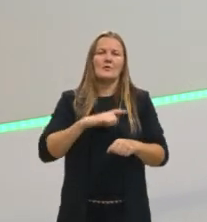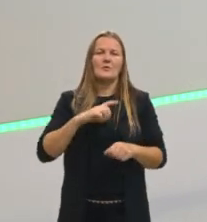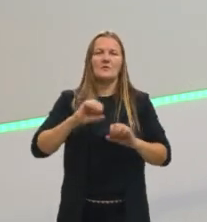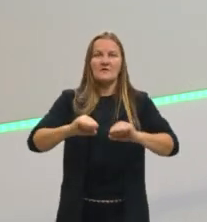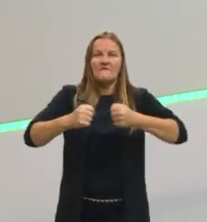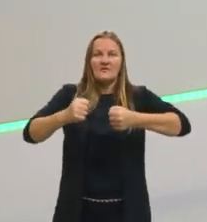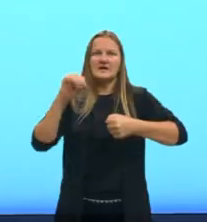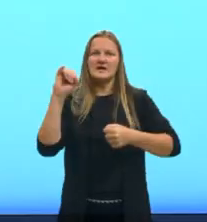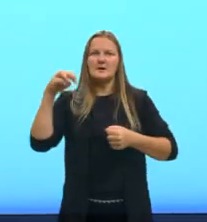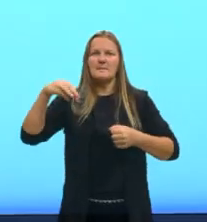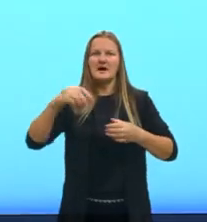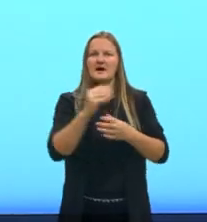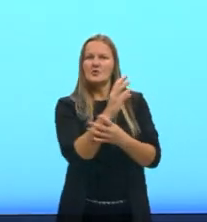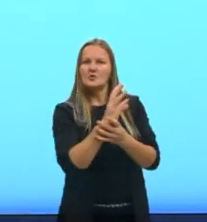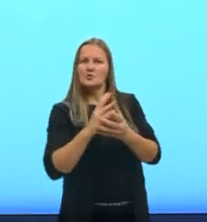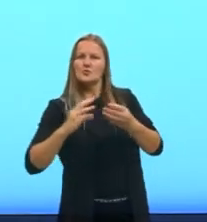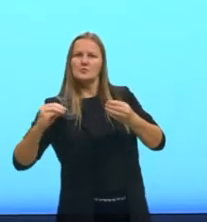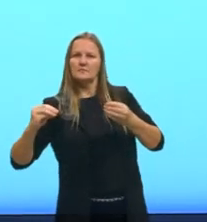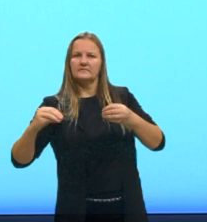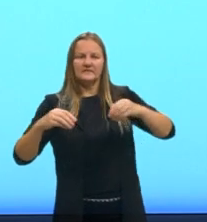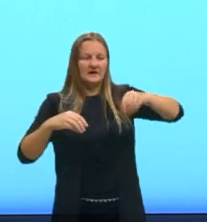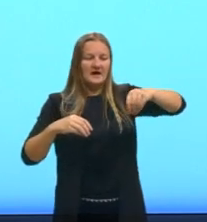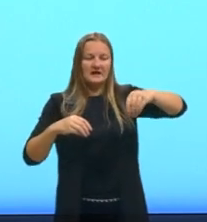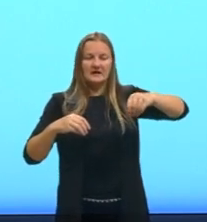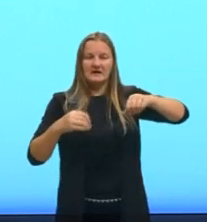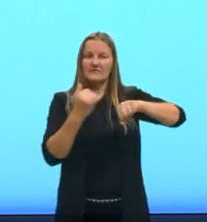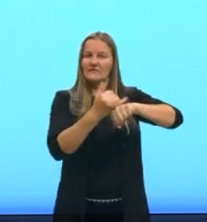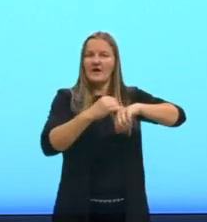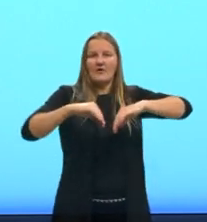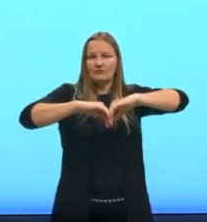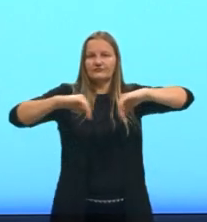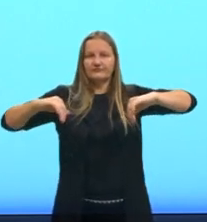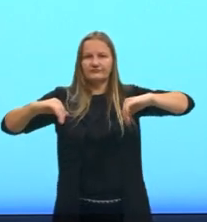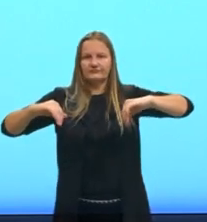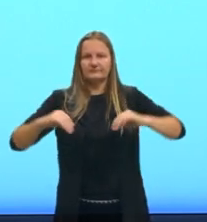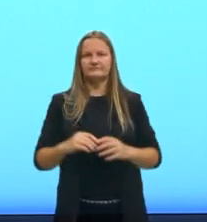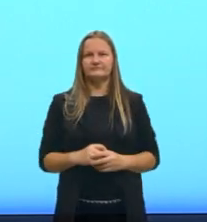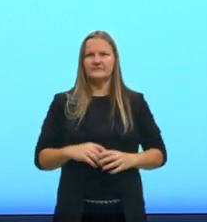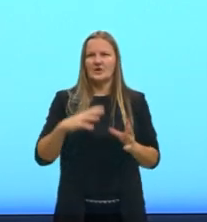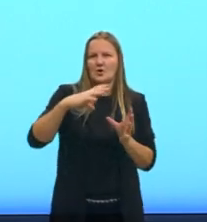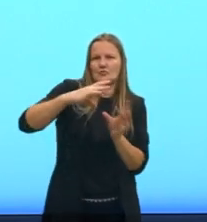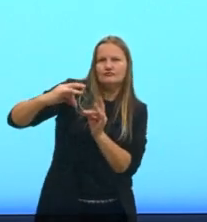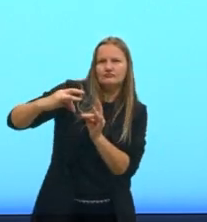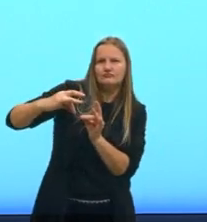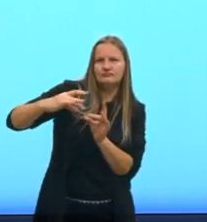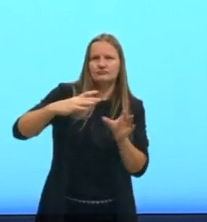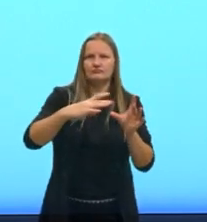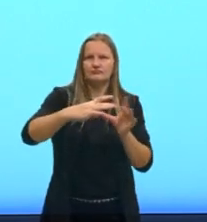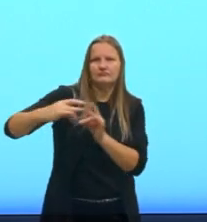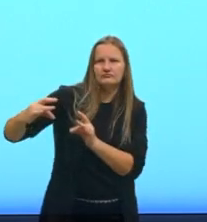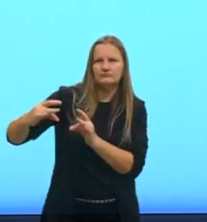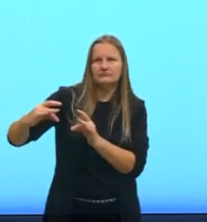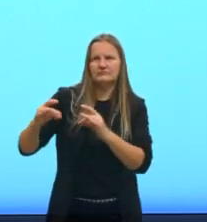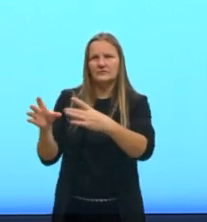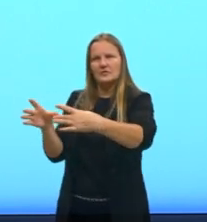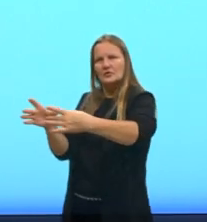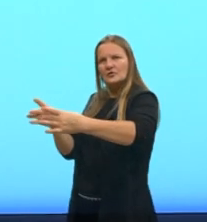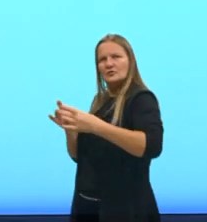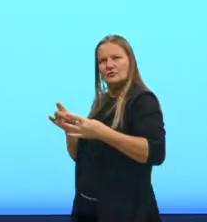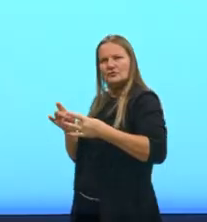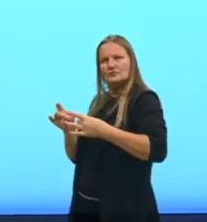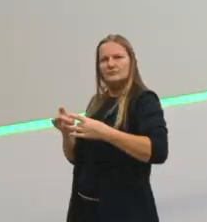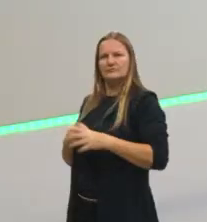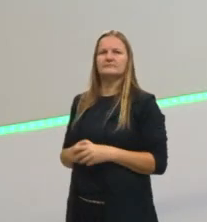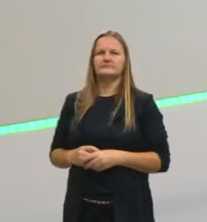do ímã. Aí separa tudinho, ficando só areia, e o ferro fica retido no ímã, né? Que é fácil daí da gente retirar, até com a mão.